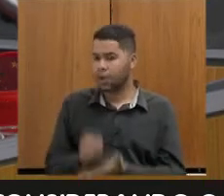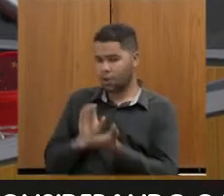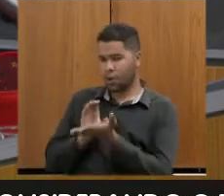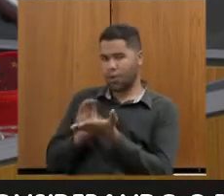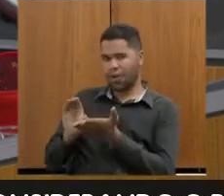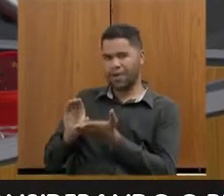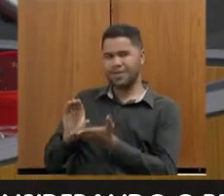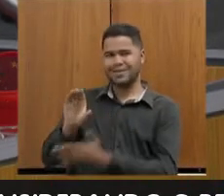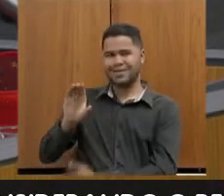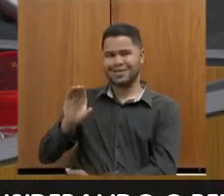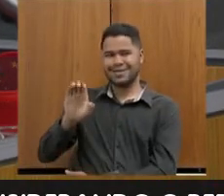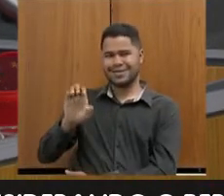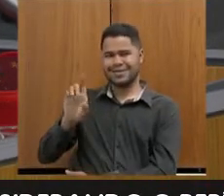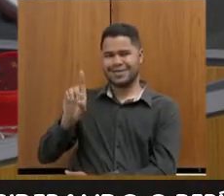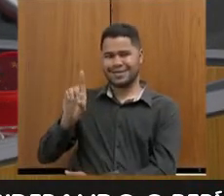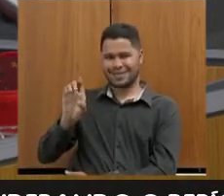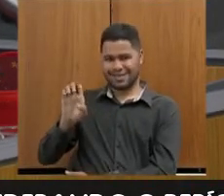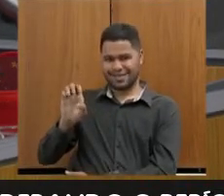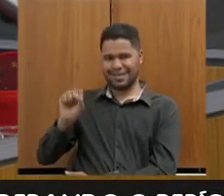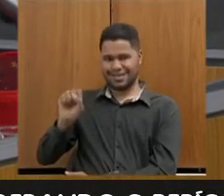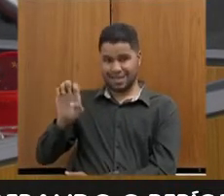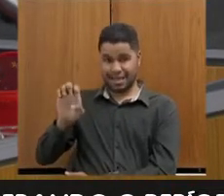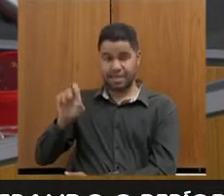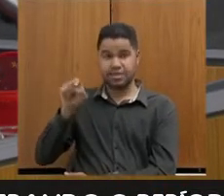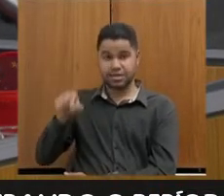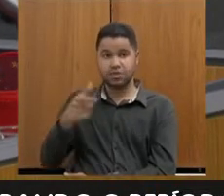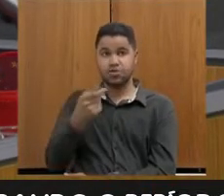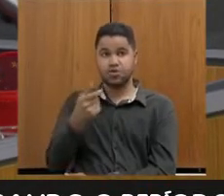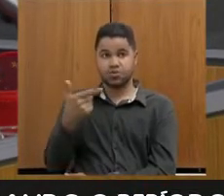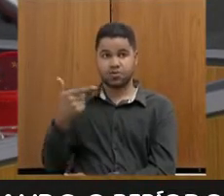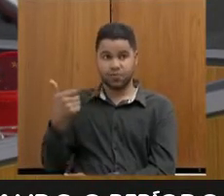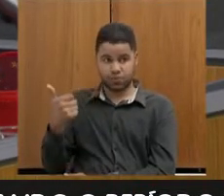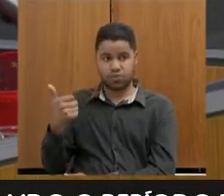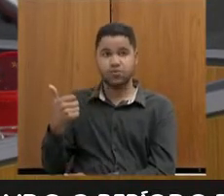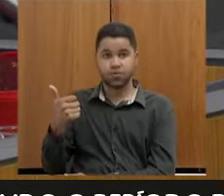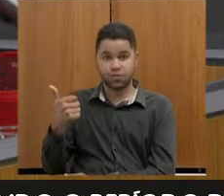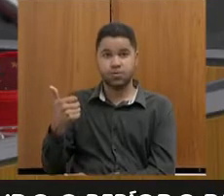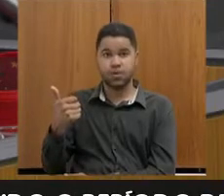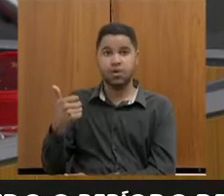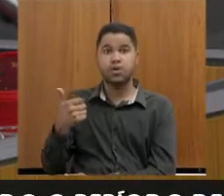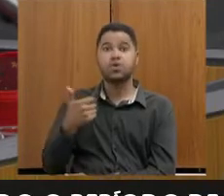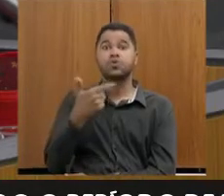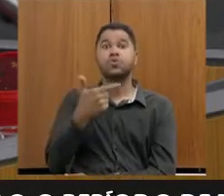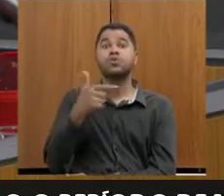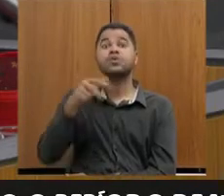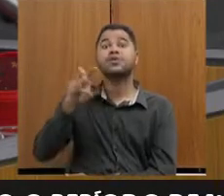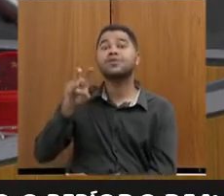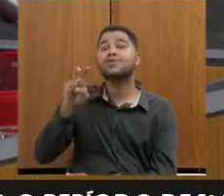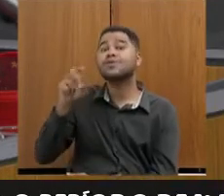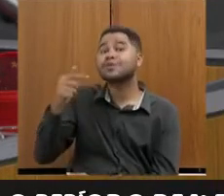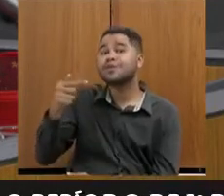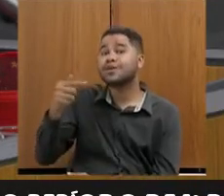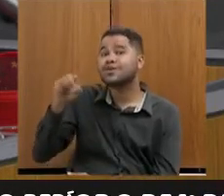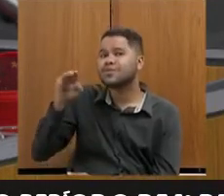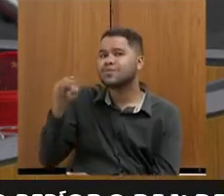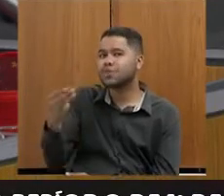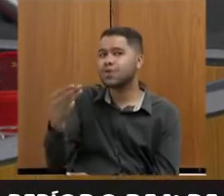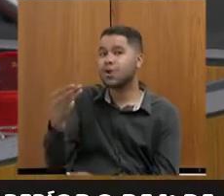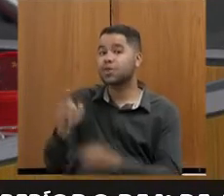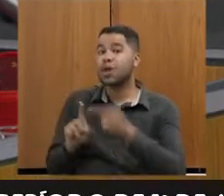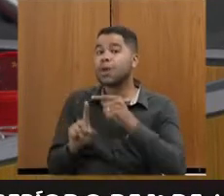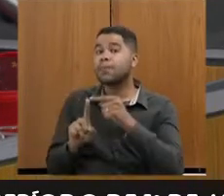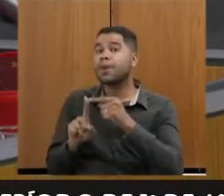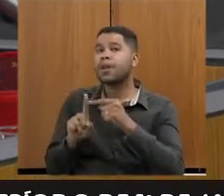CEDESI, por exemplo, em 2021, em valores liquidados, foram de 157 milhões. E o superávit